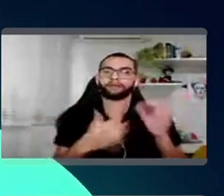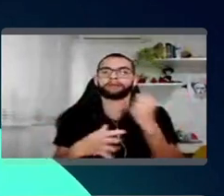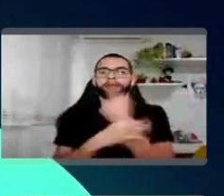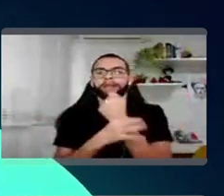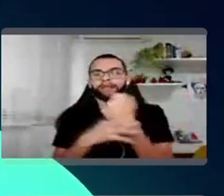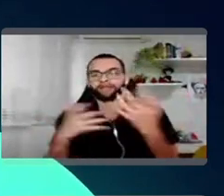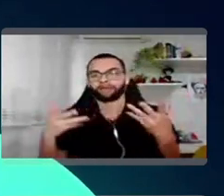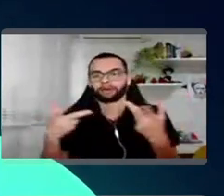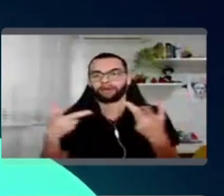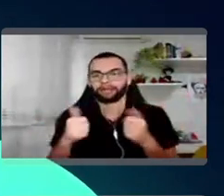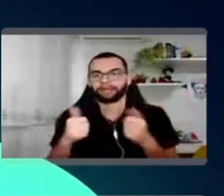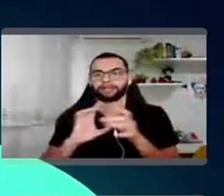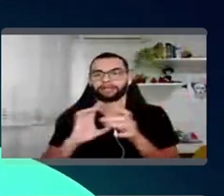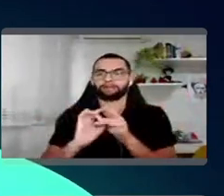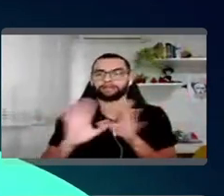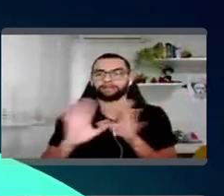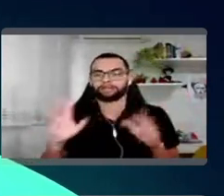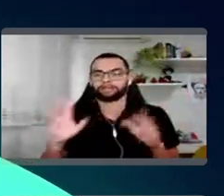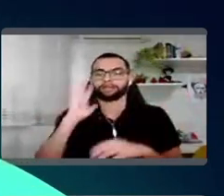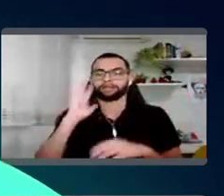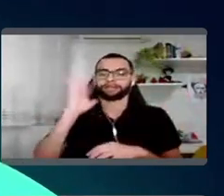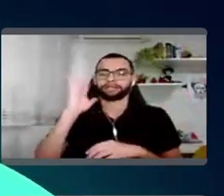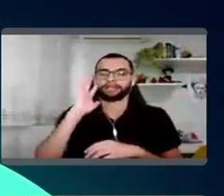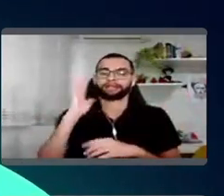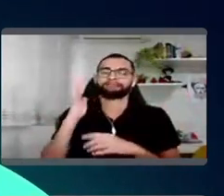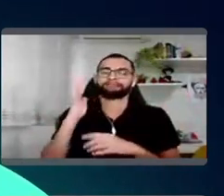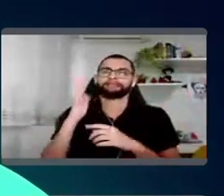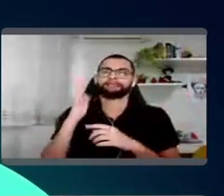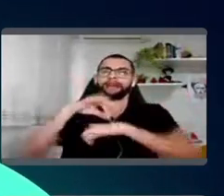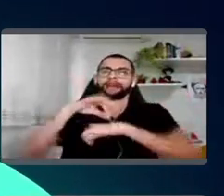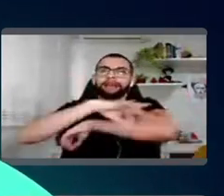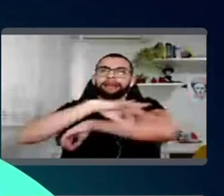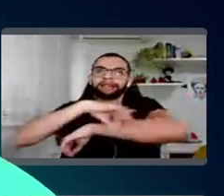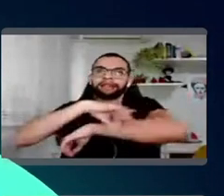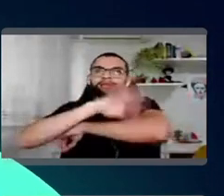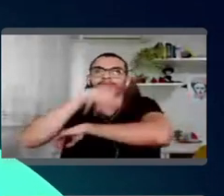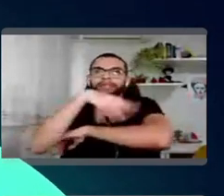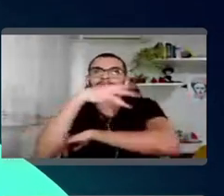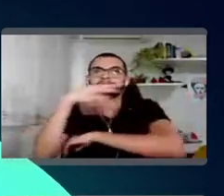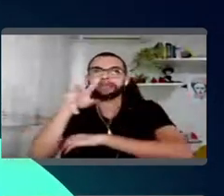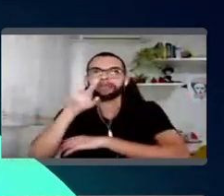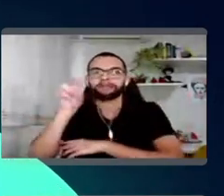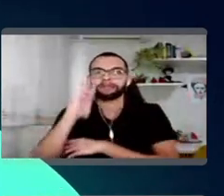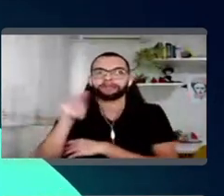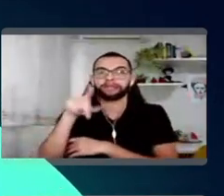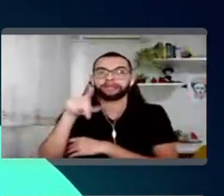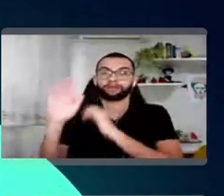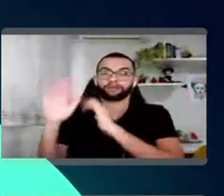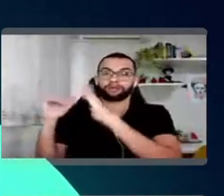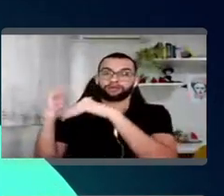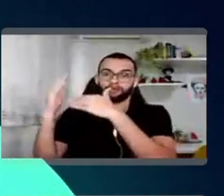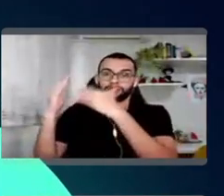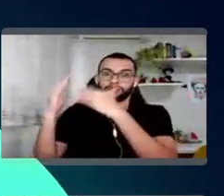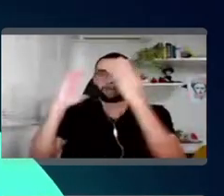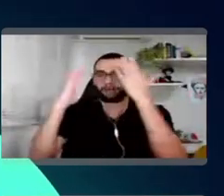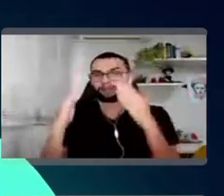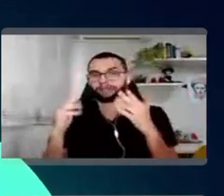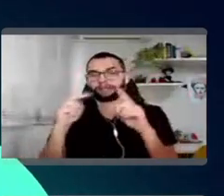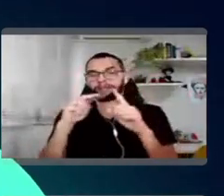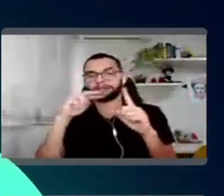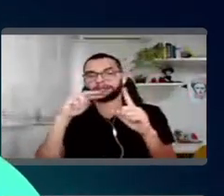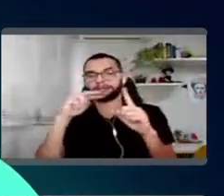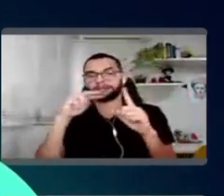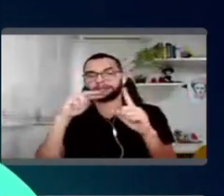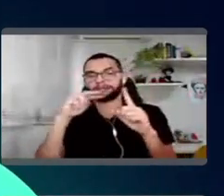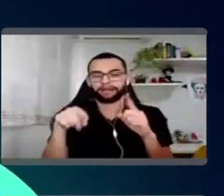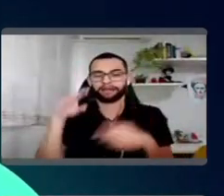qualidade, uma disponibilidade, pensar na arquitetura de tabelas que você vai usar. Então, toda essa parte de desenvolvimento fica em Analytics, a parte de visão de